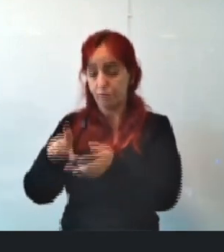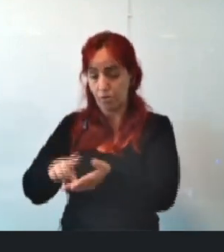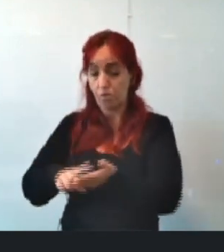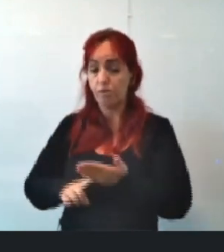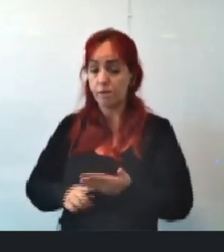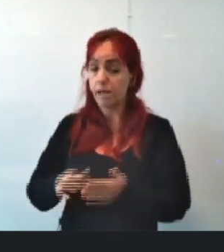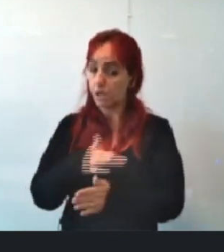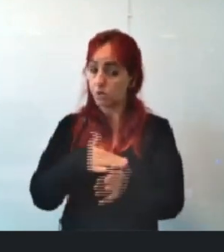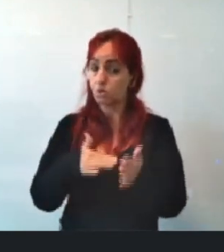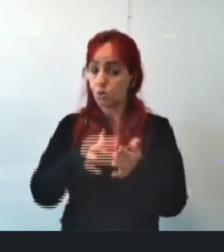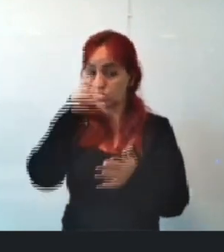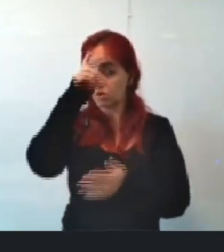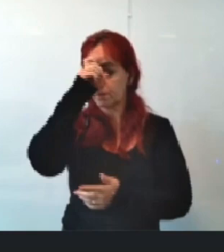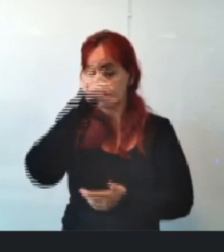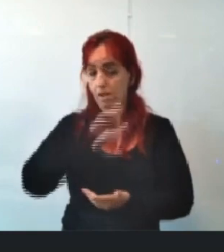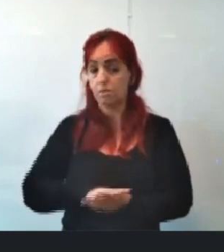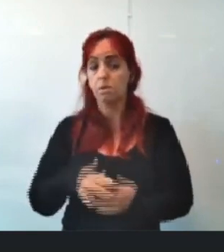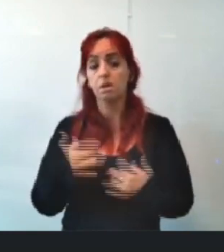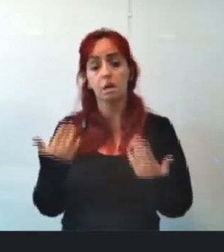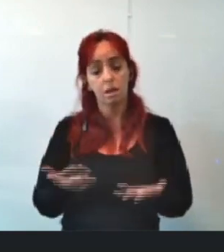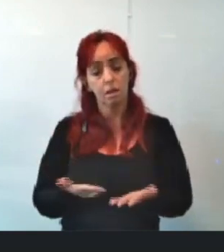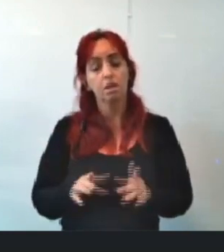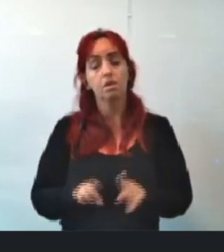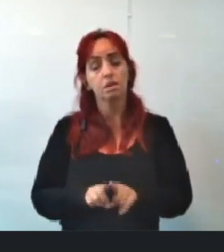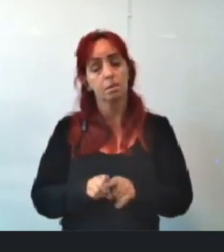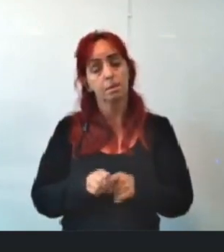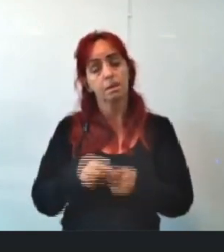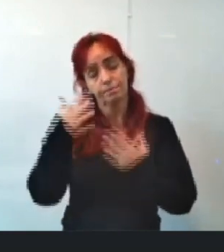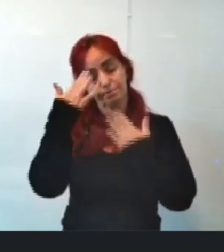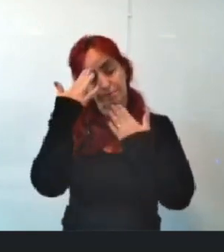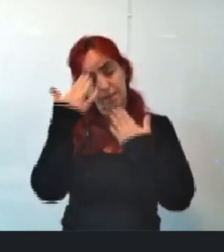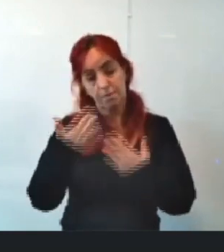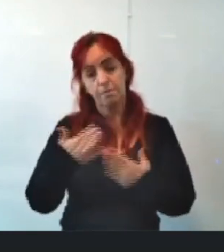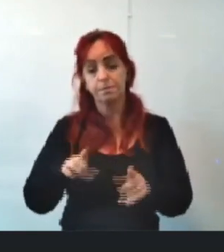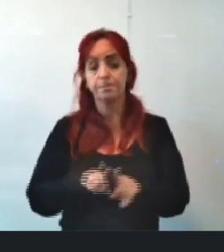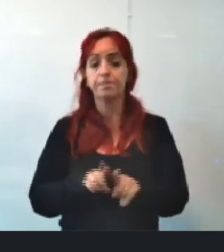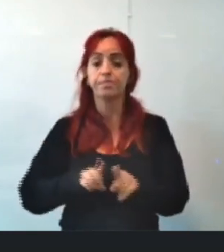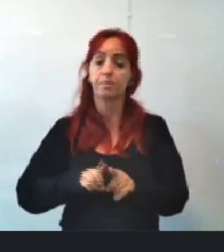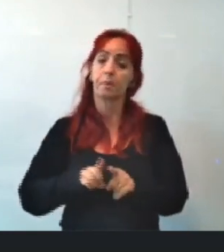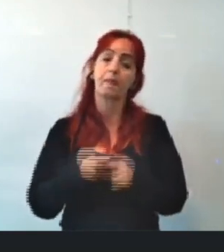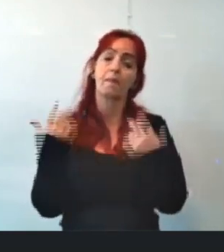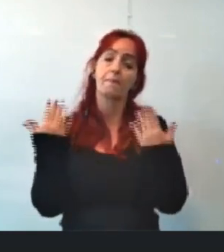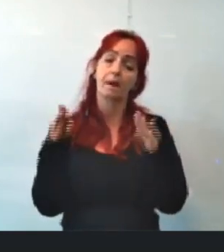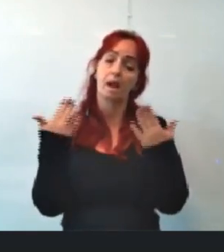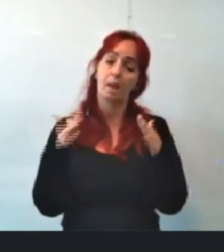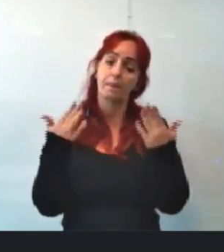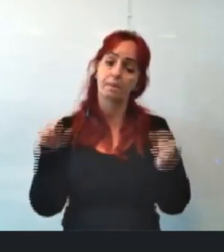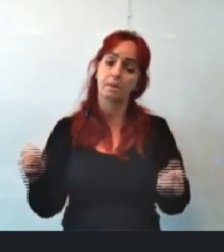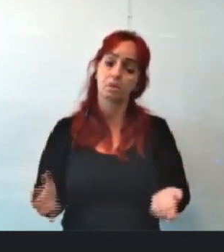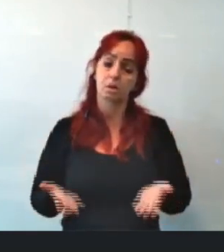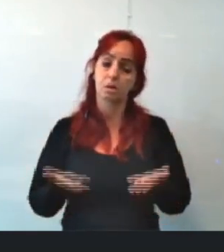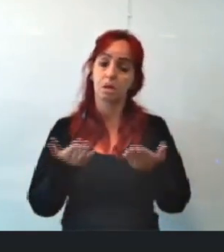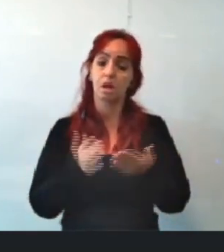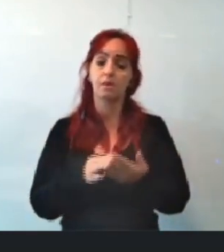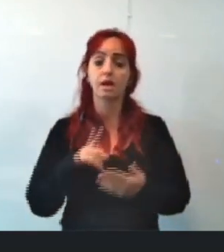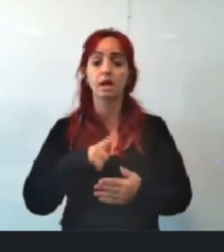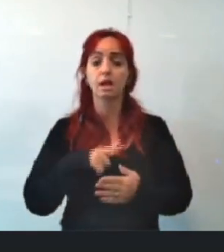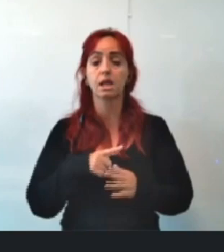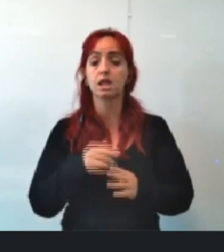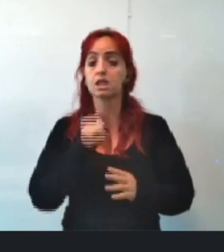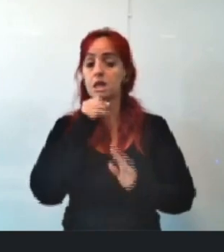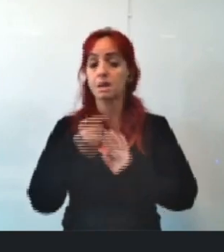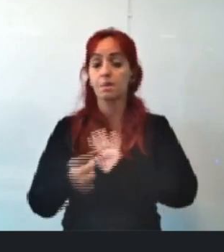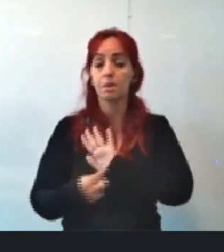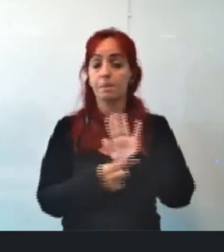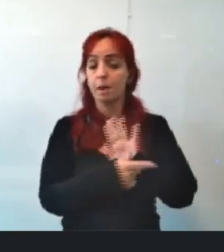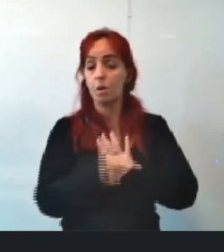viu? Não, beleza, perfeito. Não, mas de qualquer modo, só saudando essa iniciativa, viu? Parabéns pela... esse protagonismo, que sirva de exemplo, inclusive, para